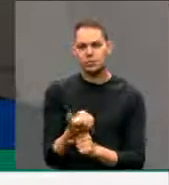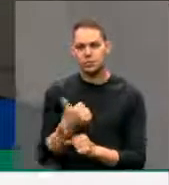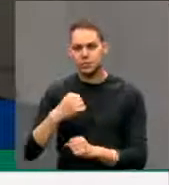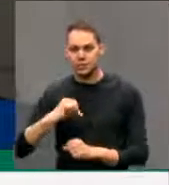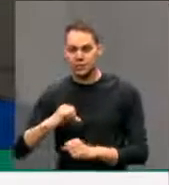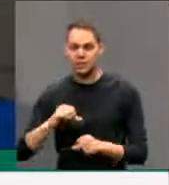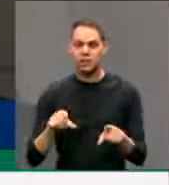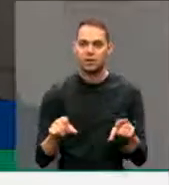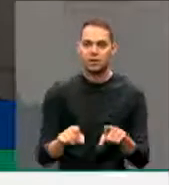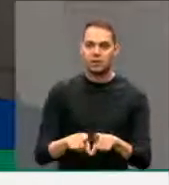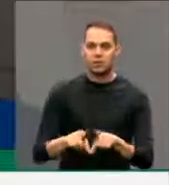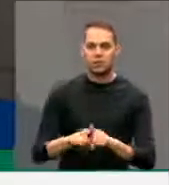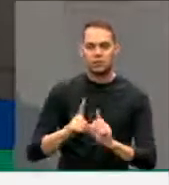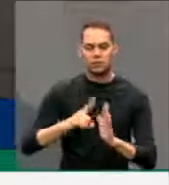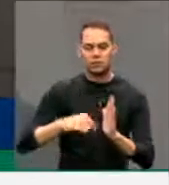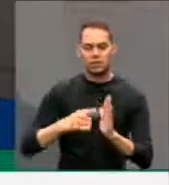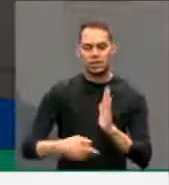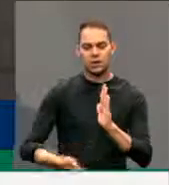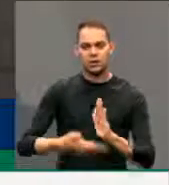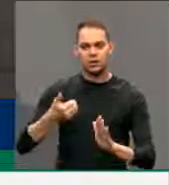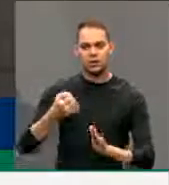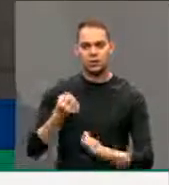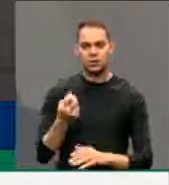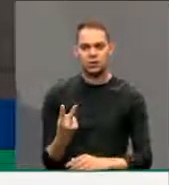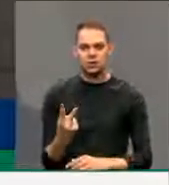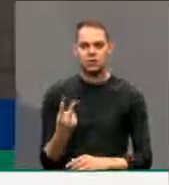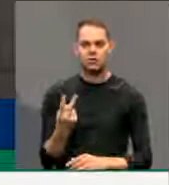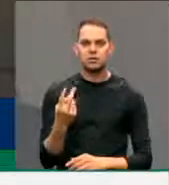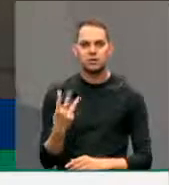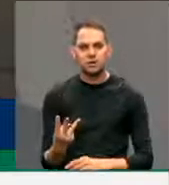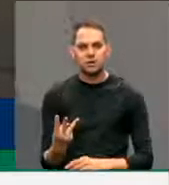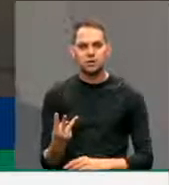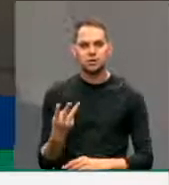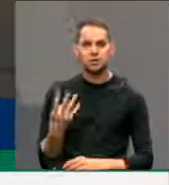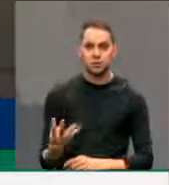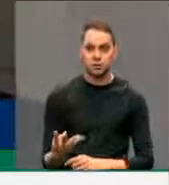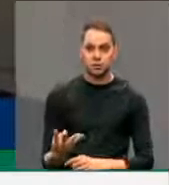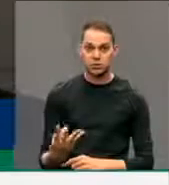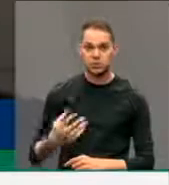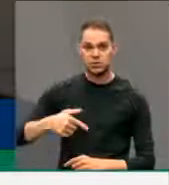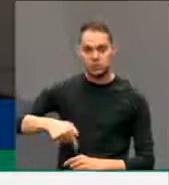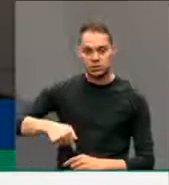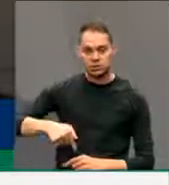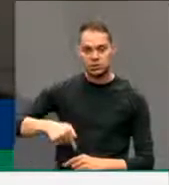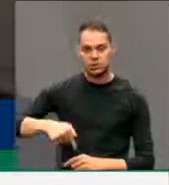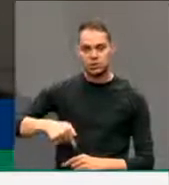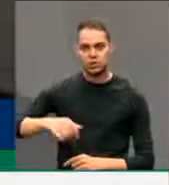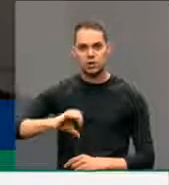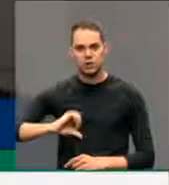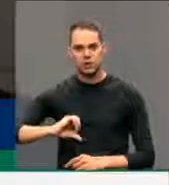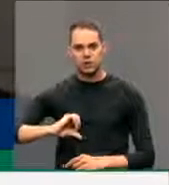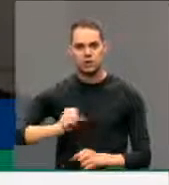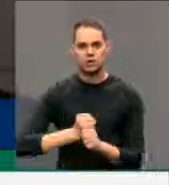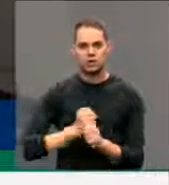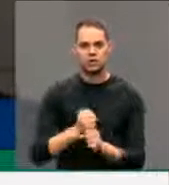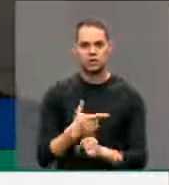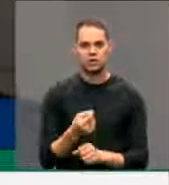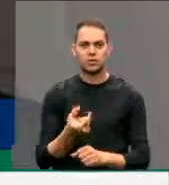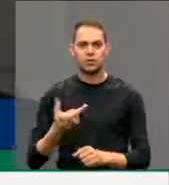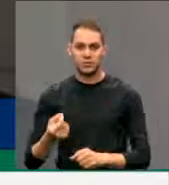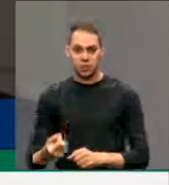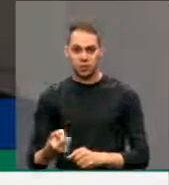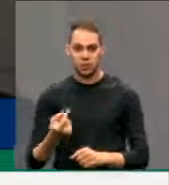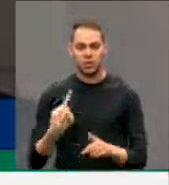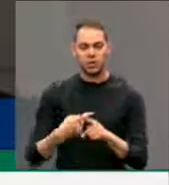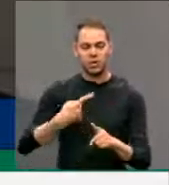e também 2, 3, 4, 7 e 9 de 2020. No